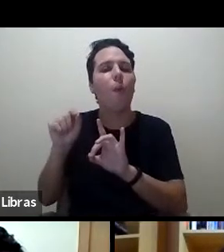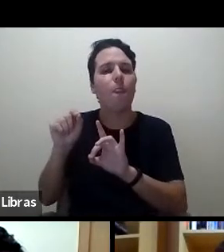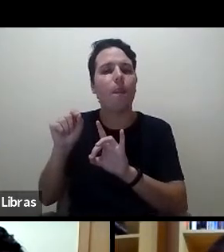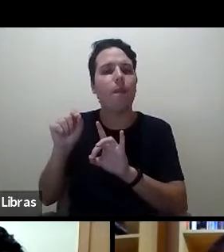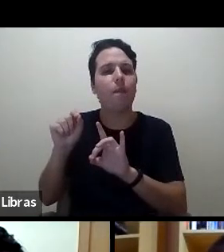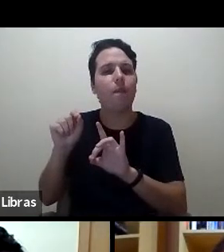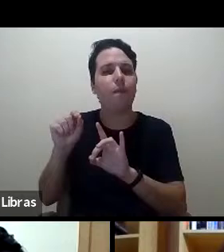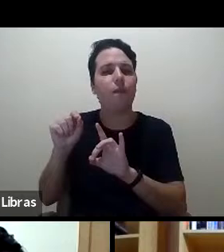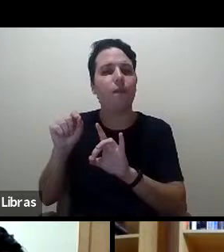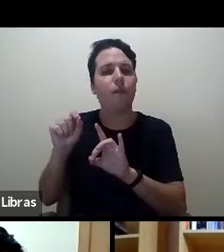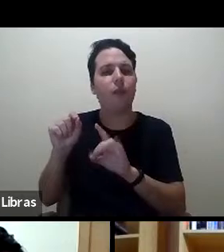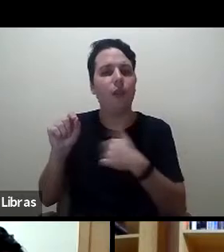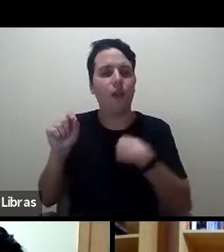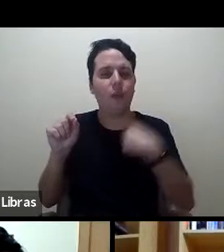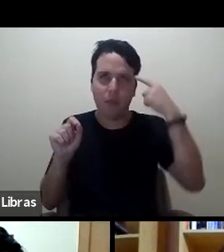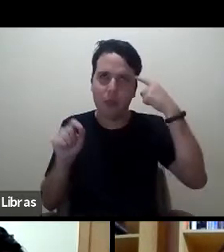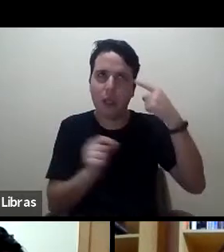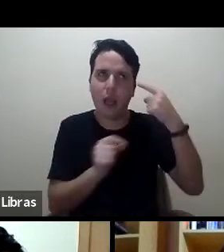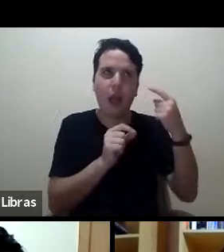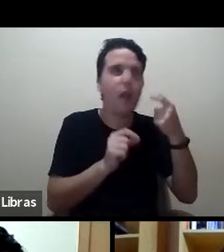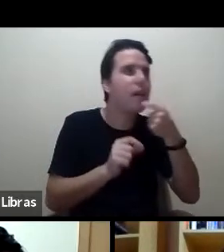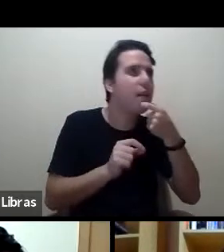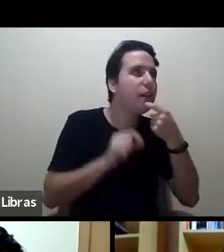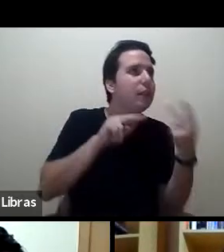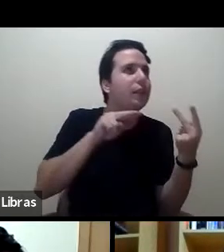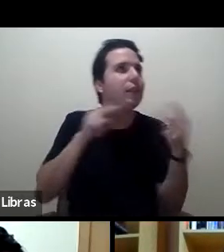começar em inglês peraí que tenho que traduzir.